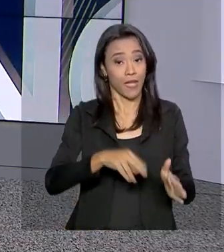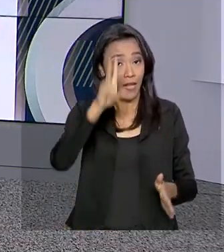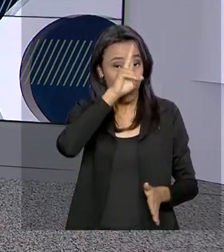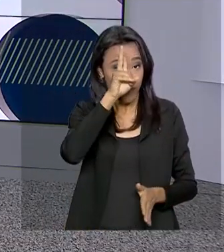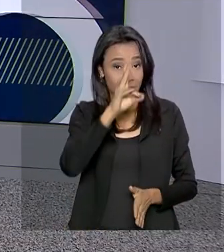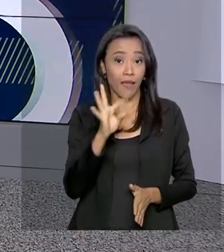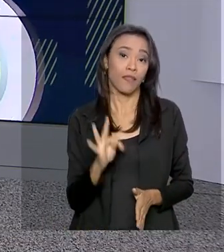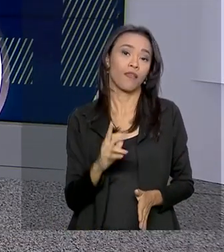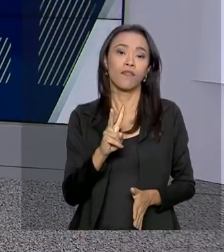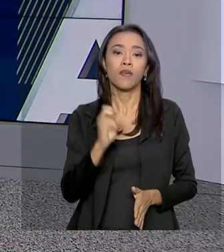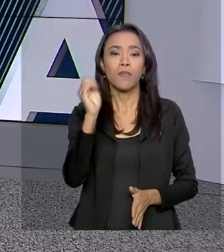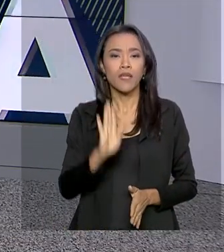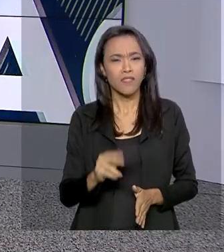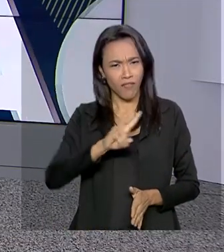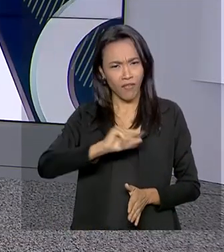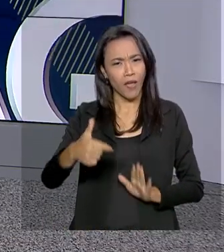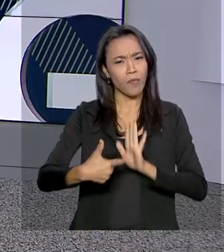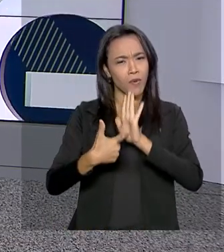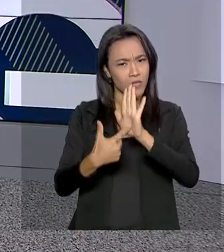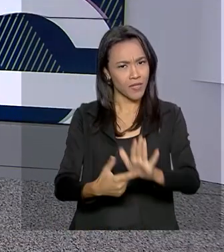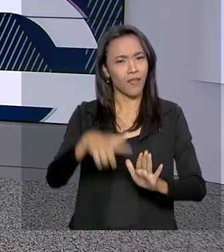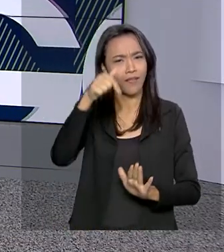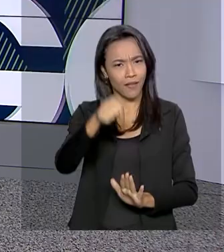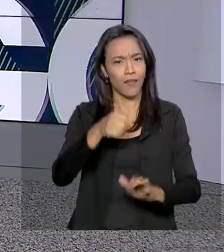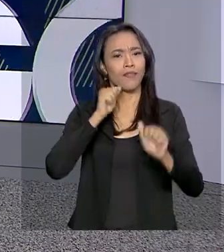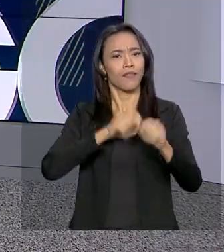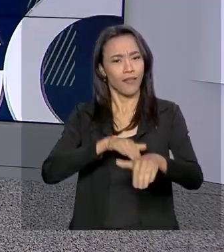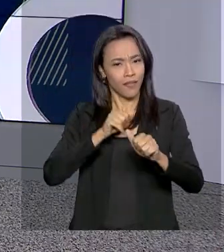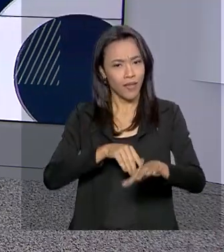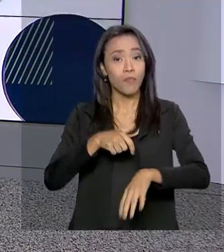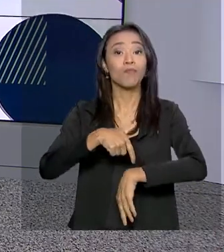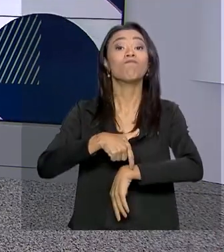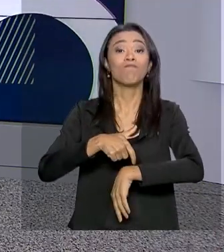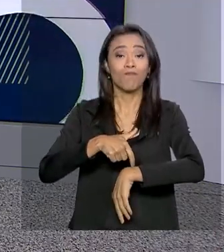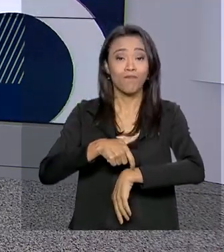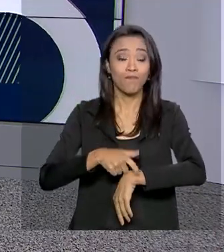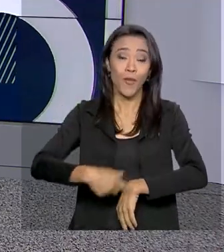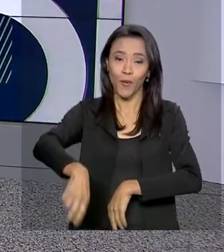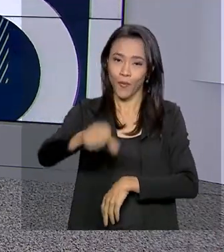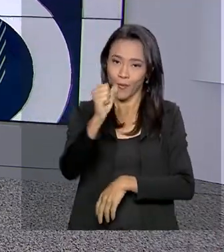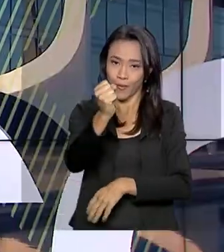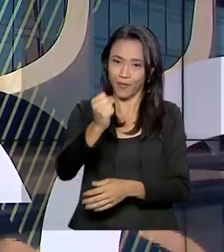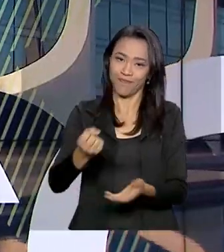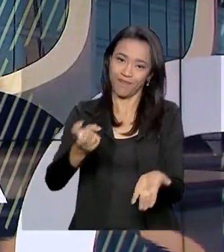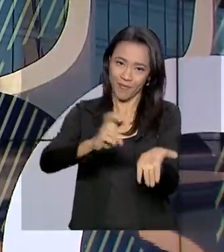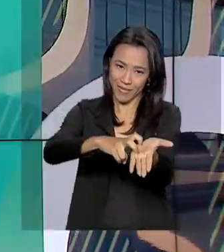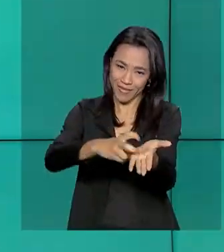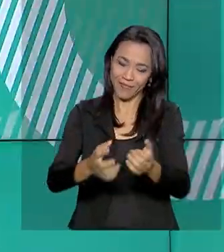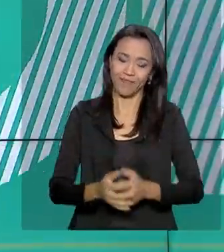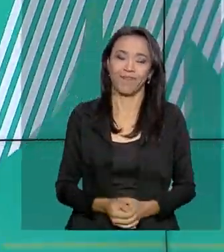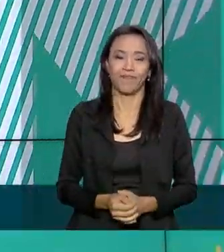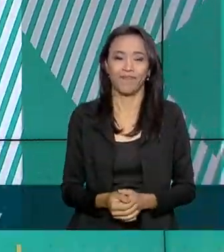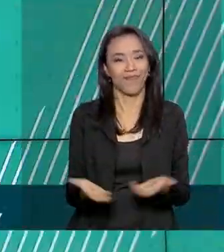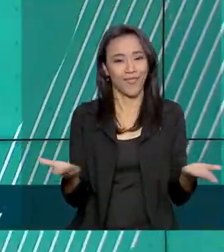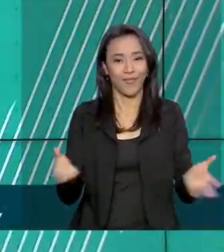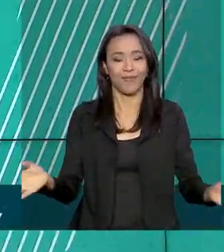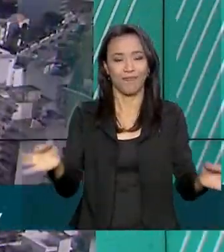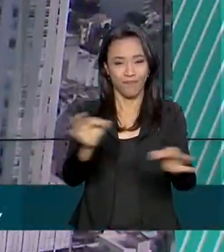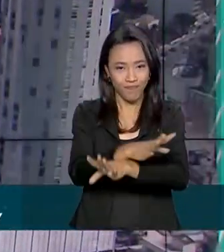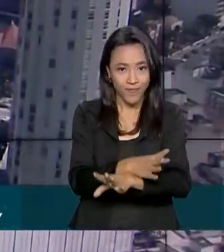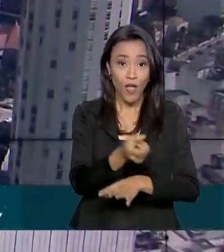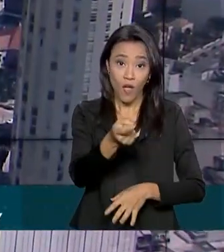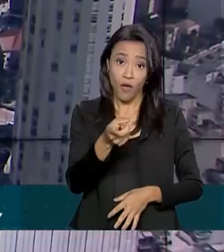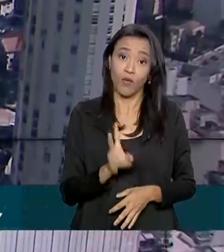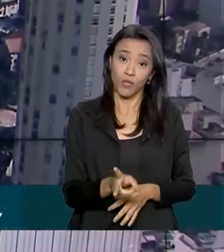Brasil vai transmitir ao vivo o desfile de 7 de setembro a partir das 8 horas da manhã. O governo agora fica por aqui.